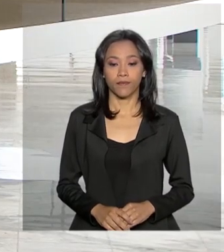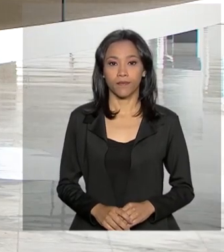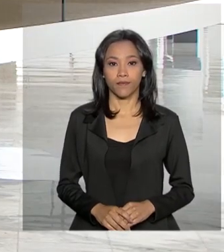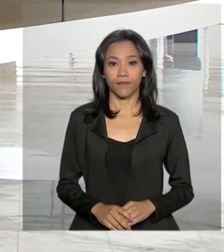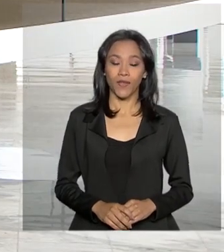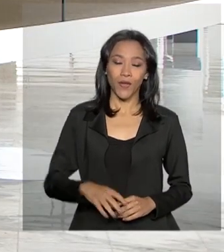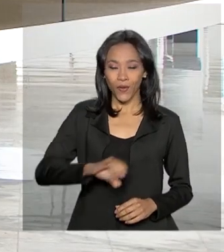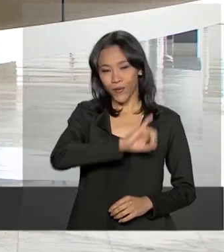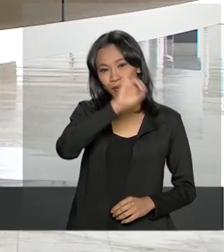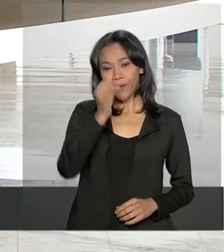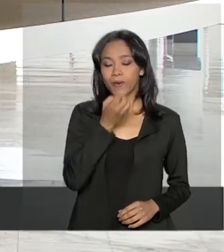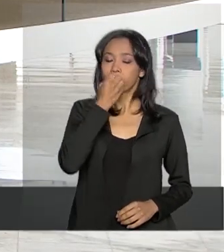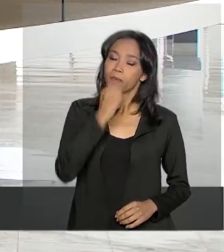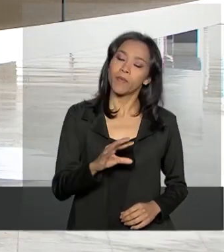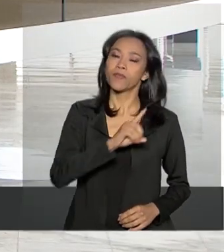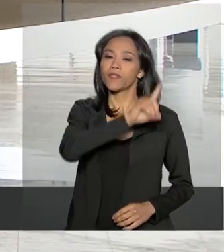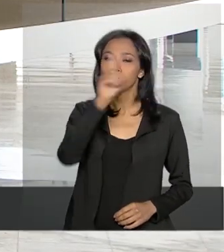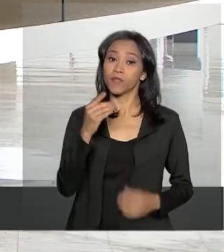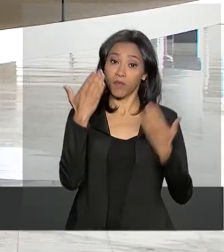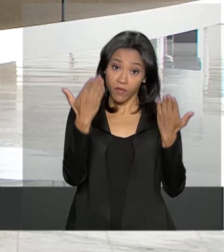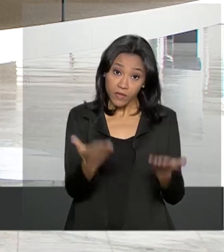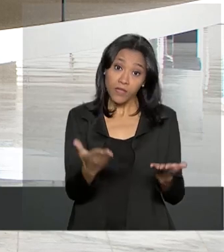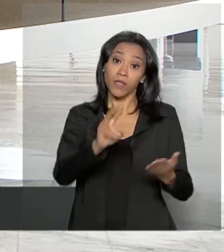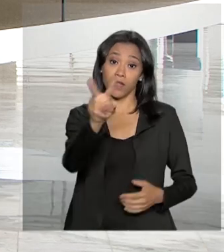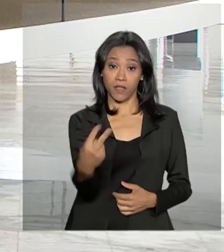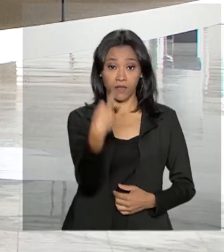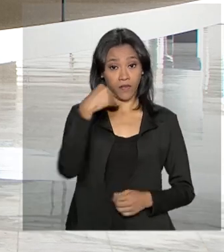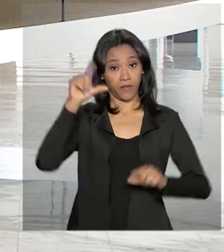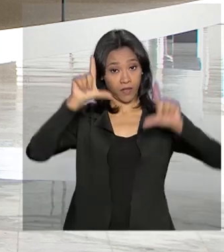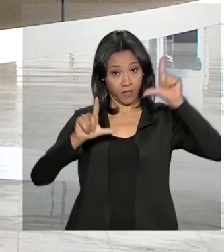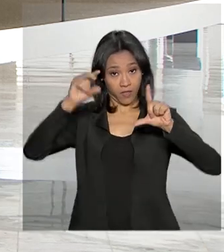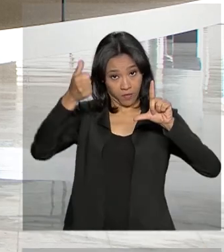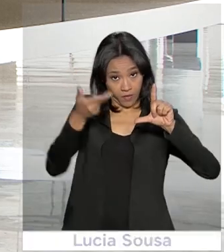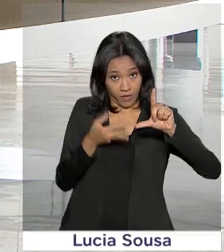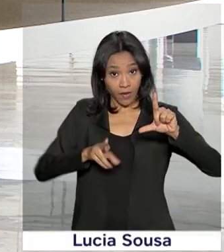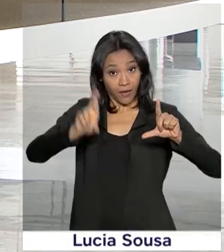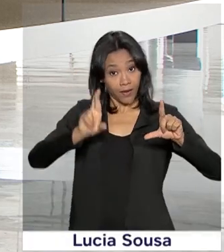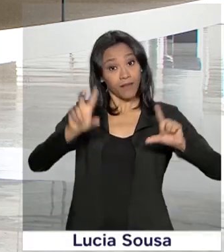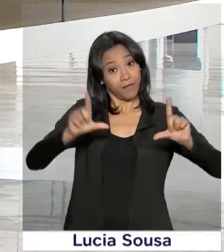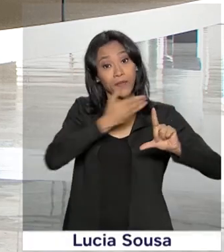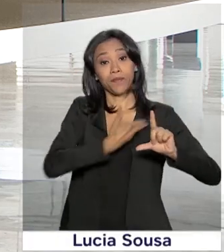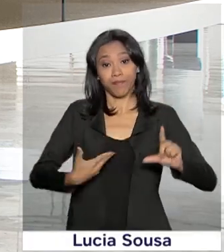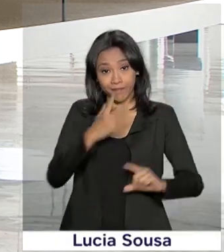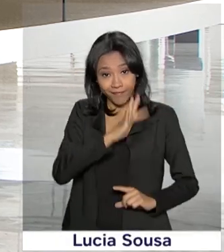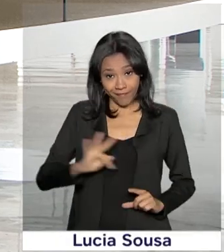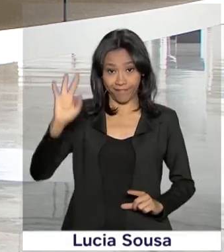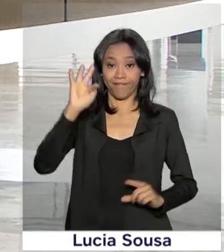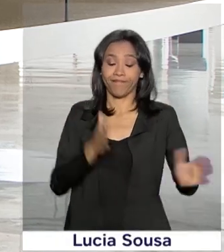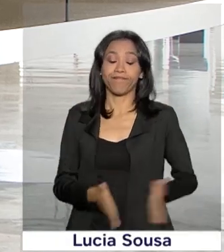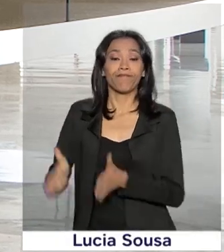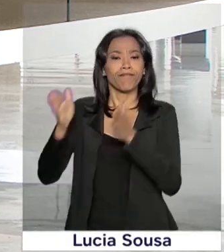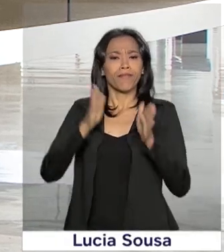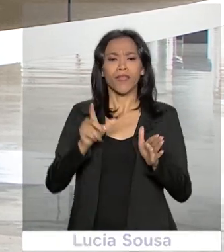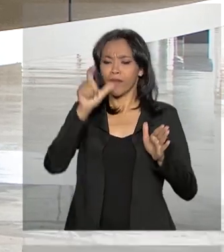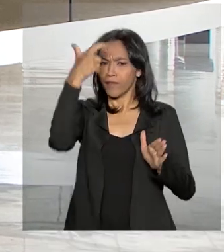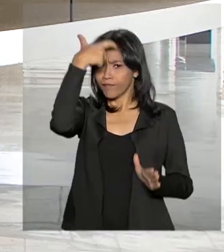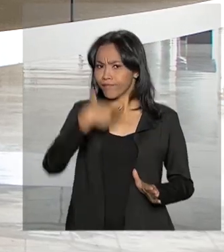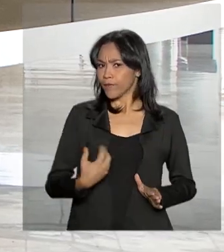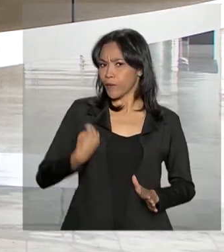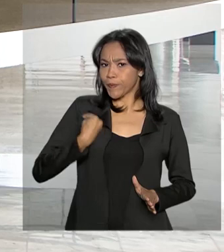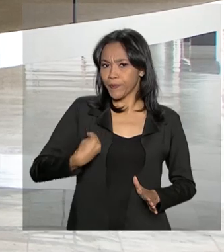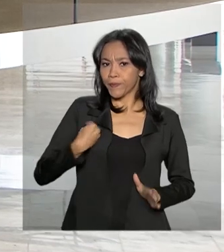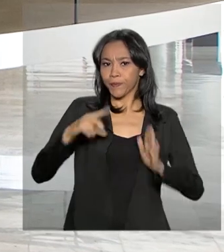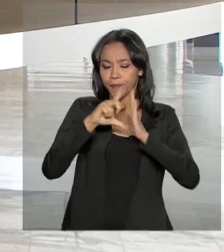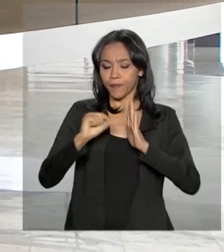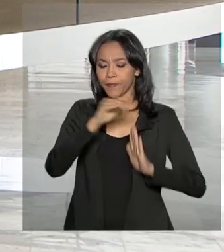Olá, bom dia para você que acompanha a NBR e TV do Governo Federal. Eu estou no Palácio do Planalto, onde começou há pouco